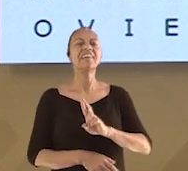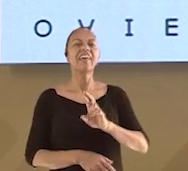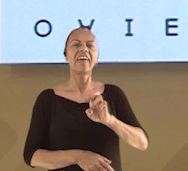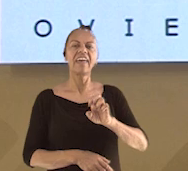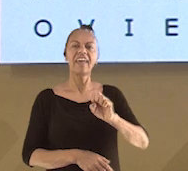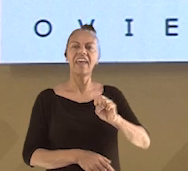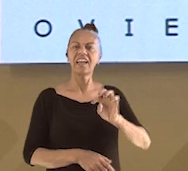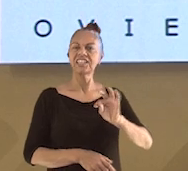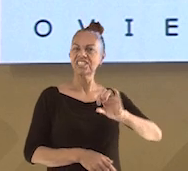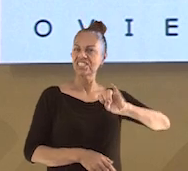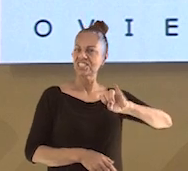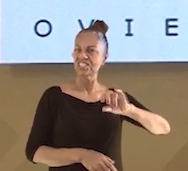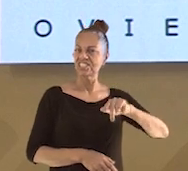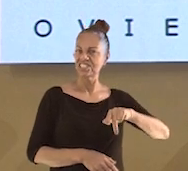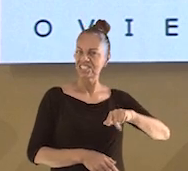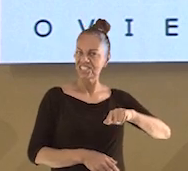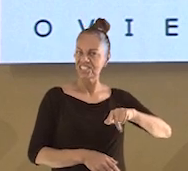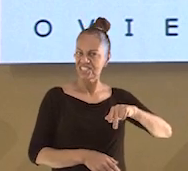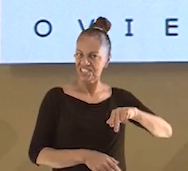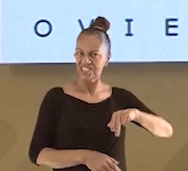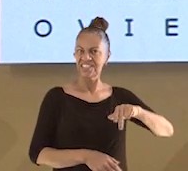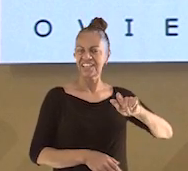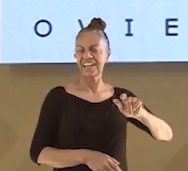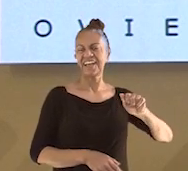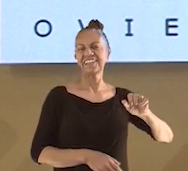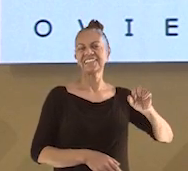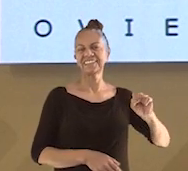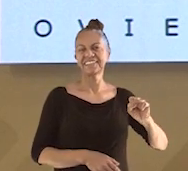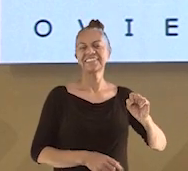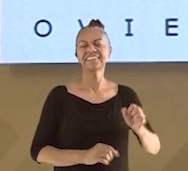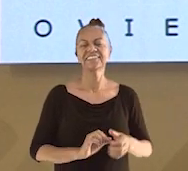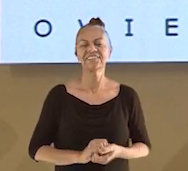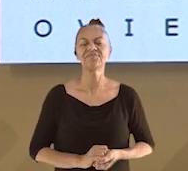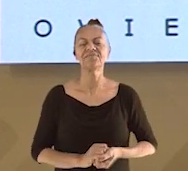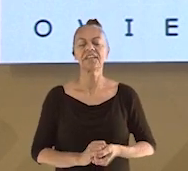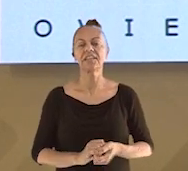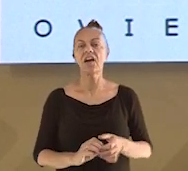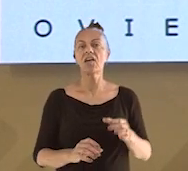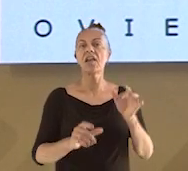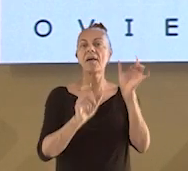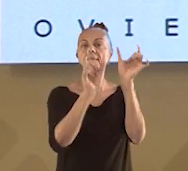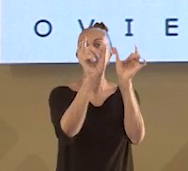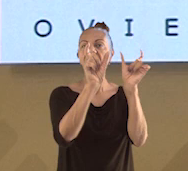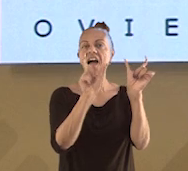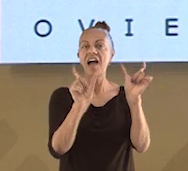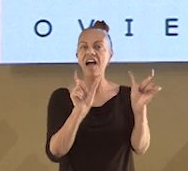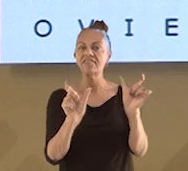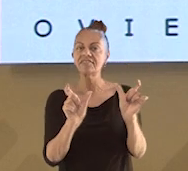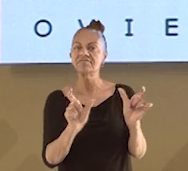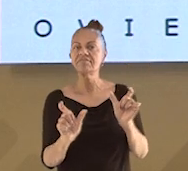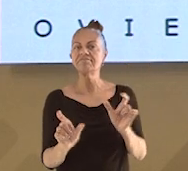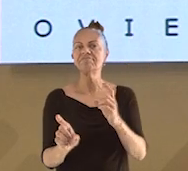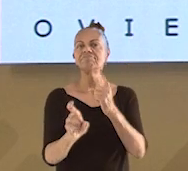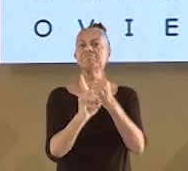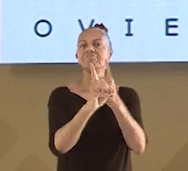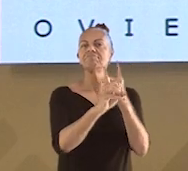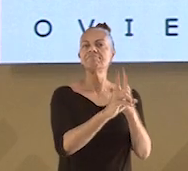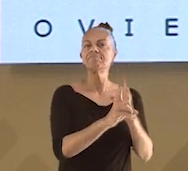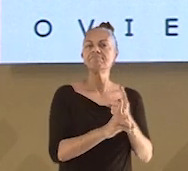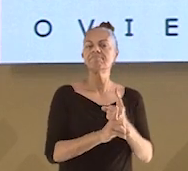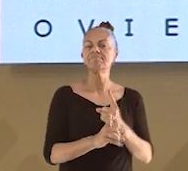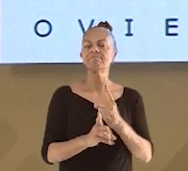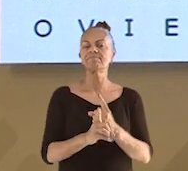Vou te dar um minuto para observar o caça-palavras e encontrar as palavras que estão dentro